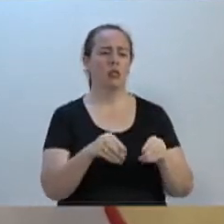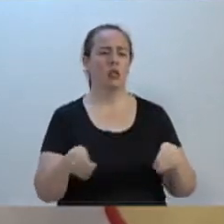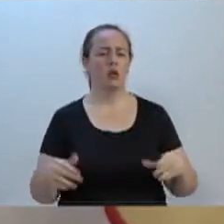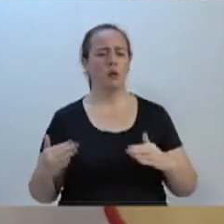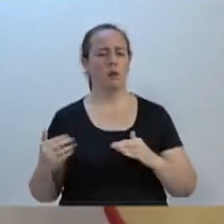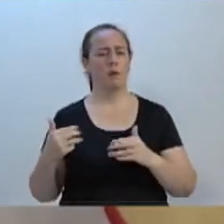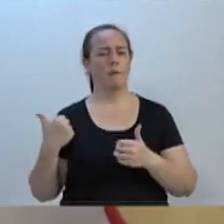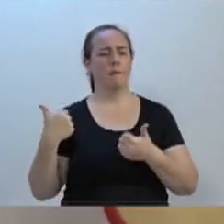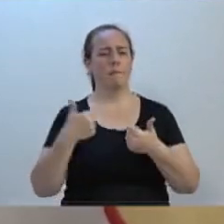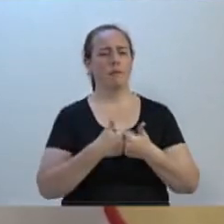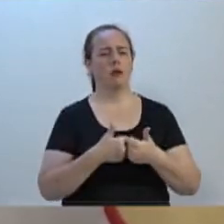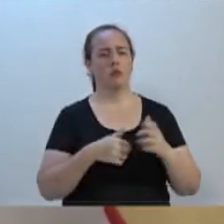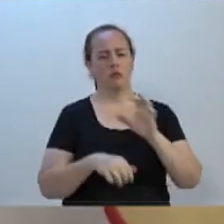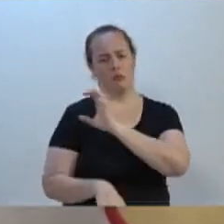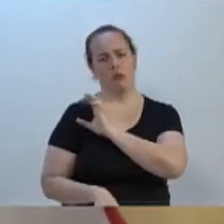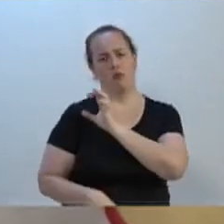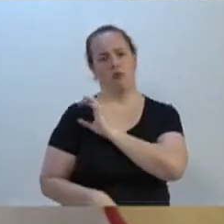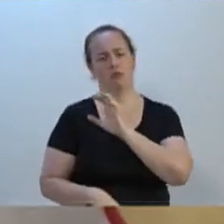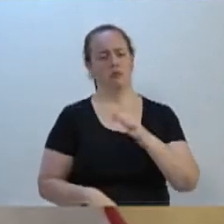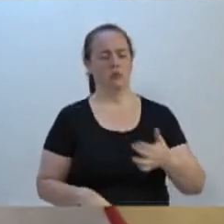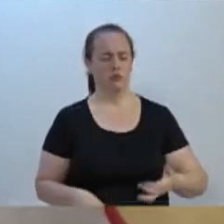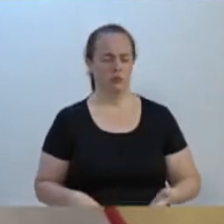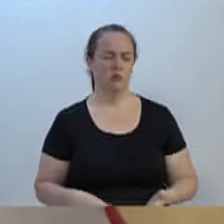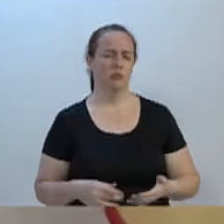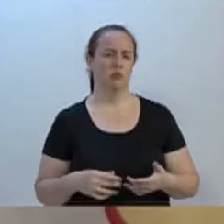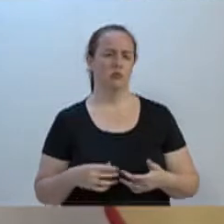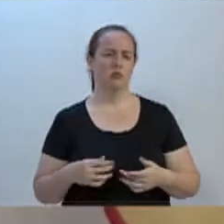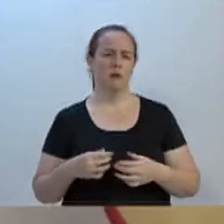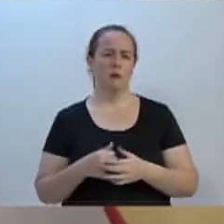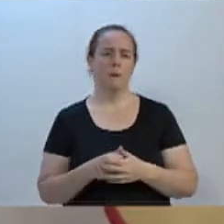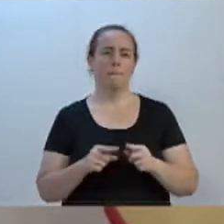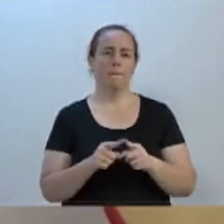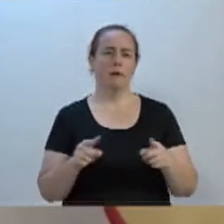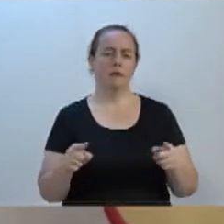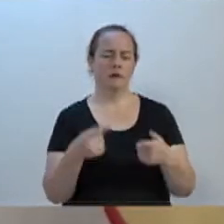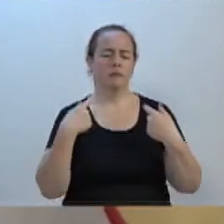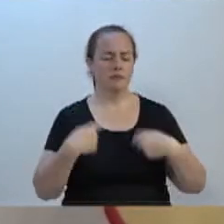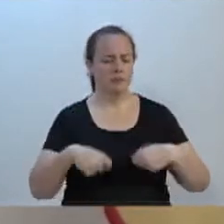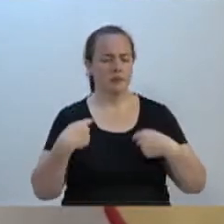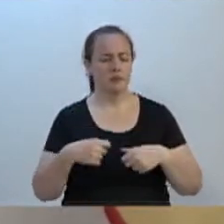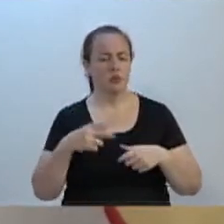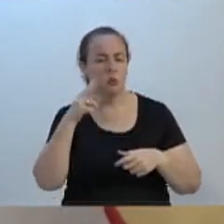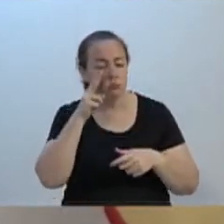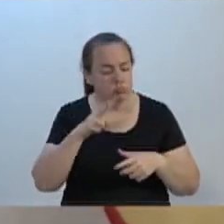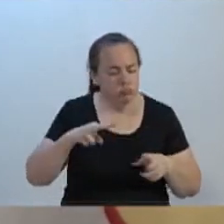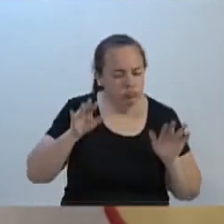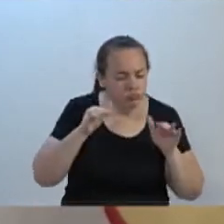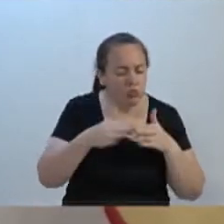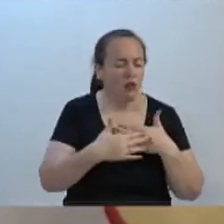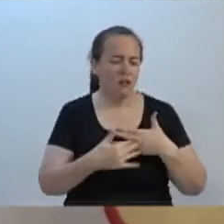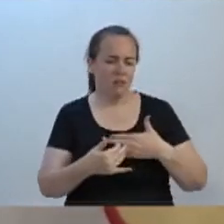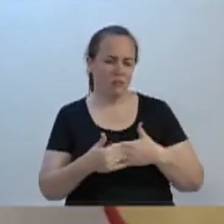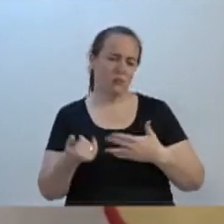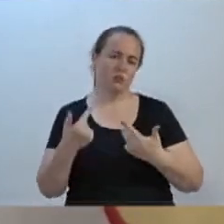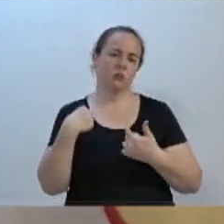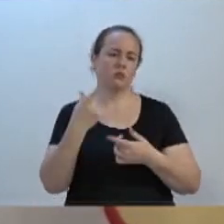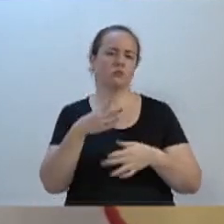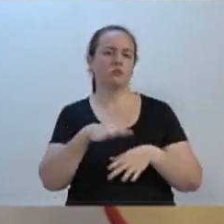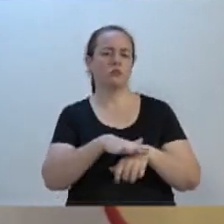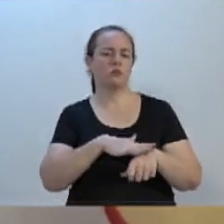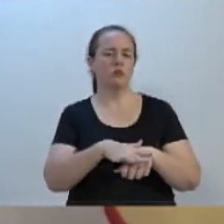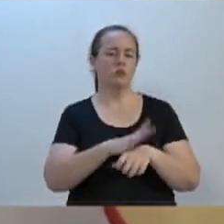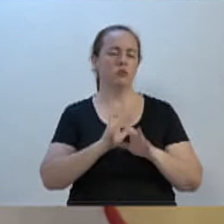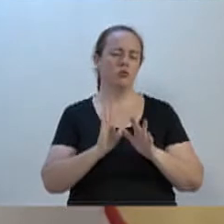vizinho da creche, ou do CI, da Fransvoles. Mas nós precisamos desse olhar carinhoso. Tenho conversado com o André